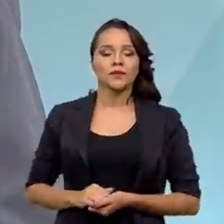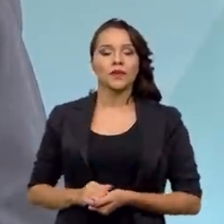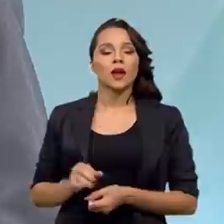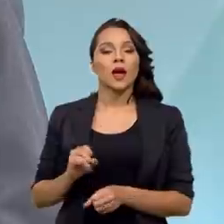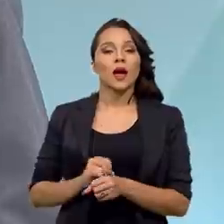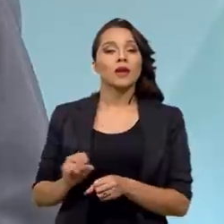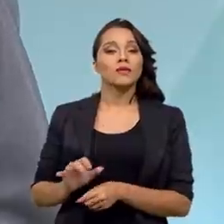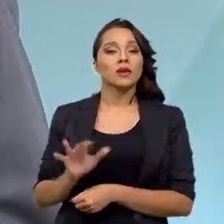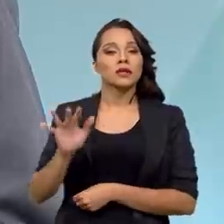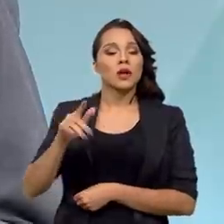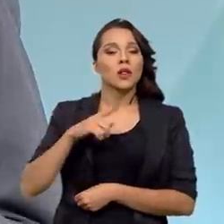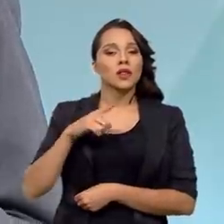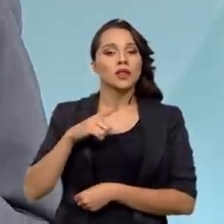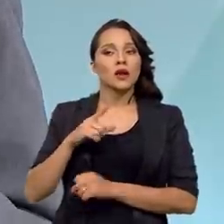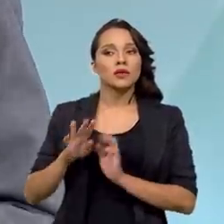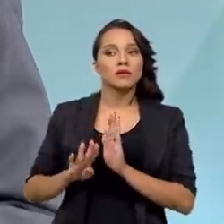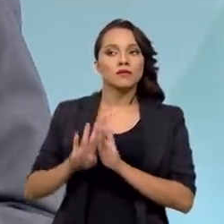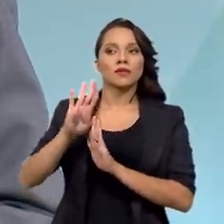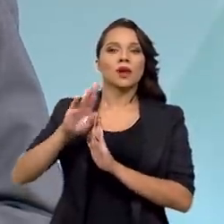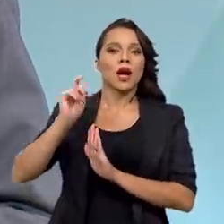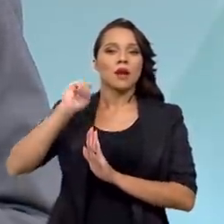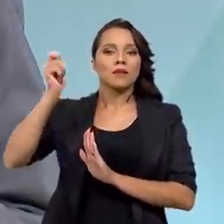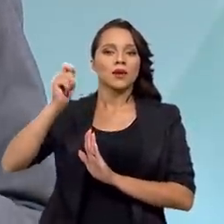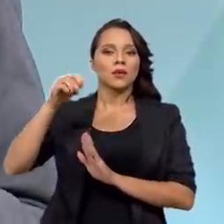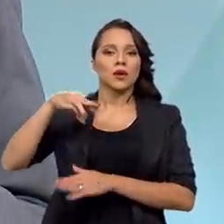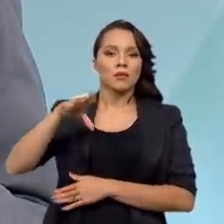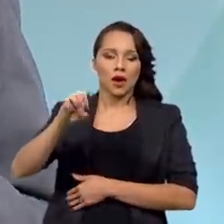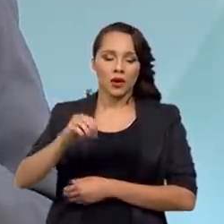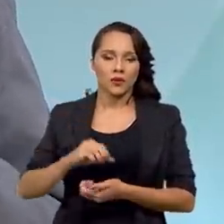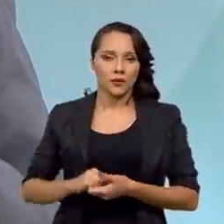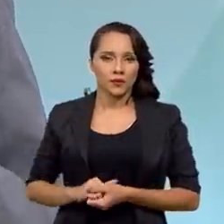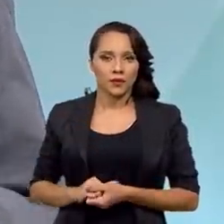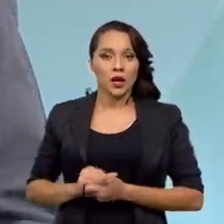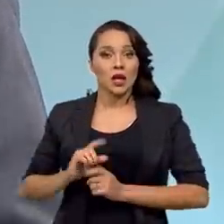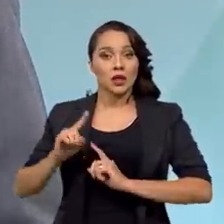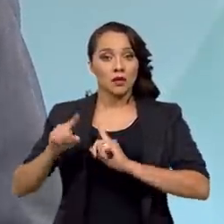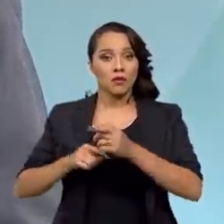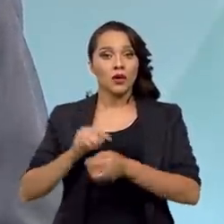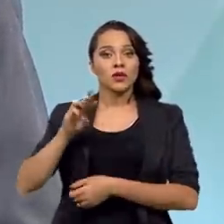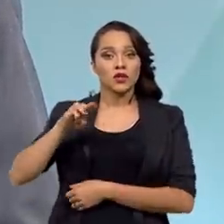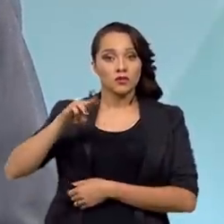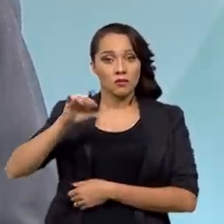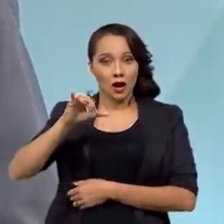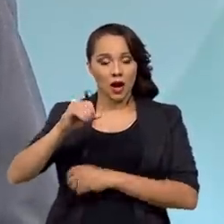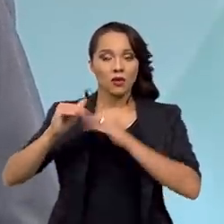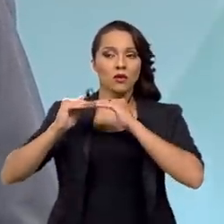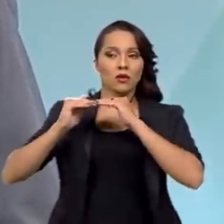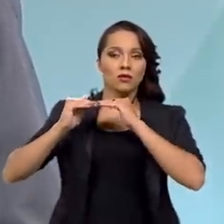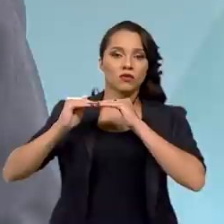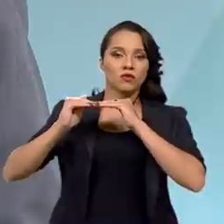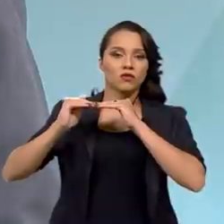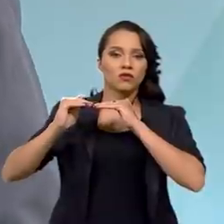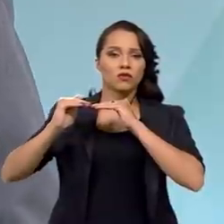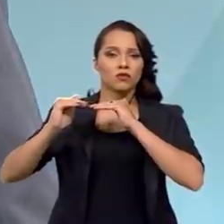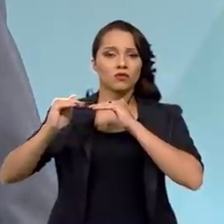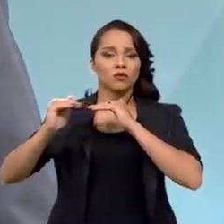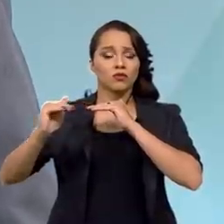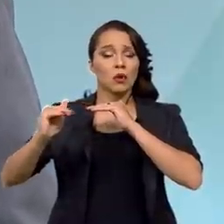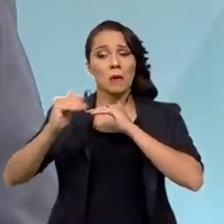inflação atingiu seu pico entre abril e maio e, após maio, ela vai entrar numa trajetória